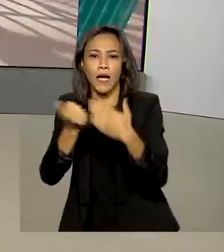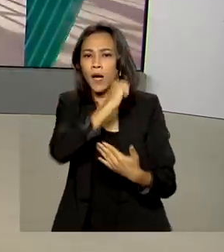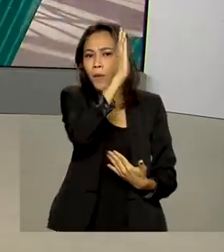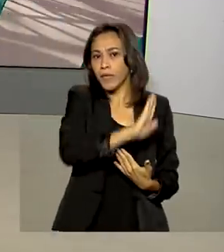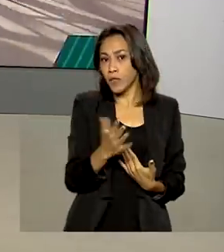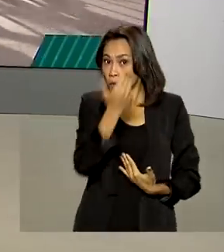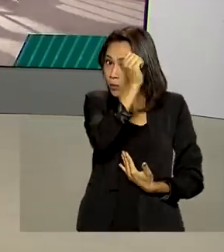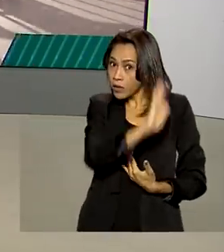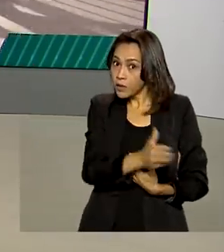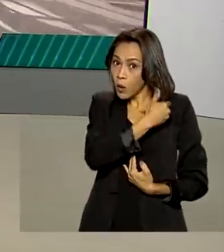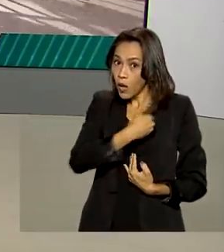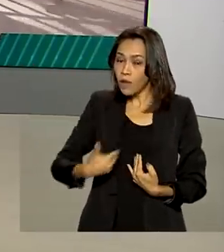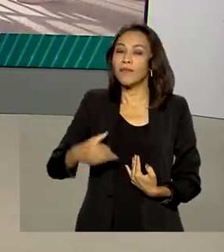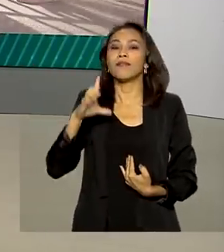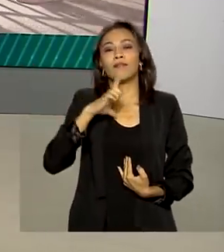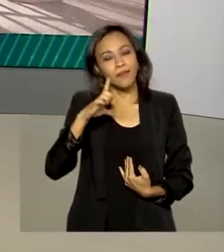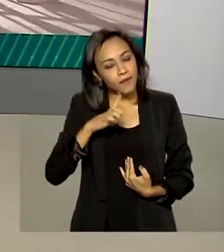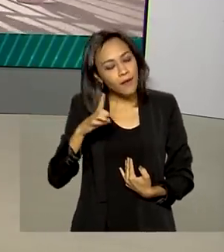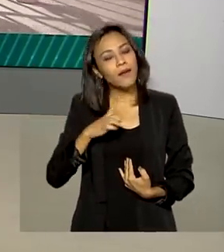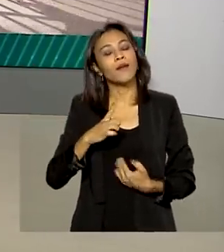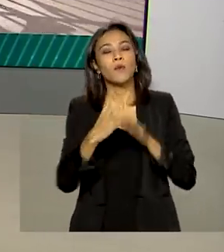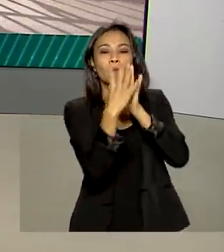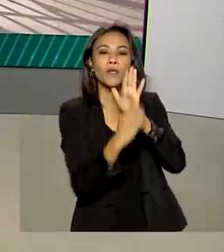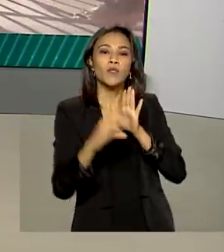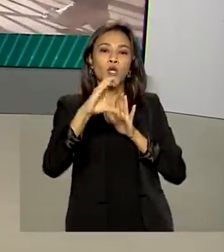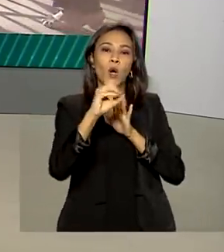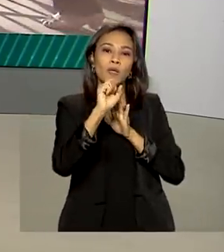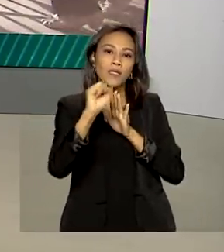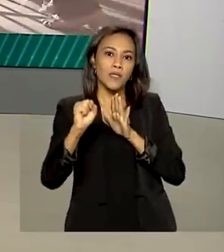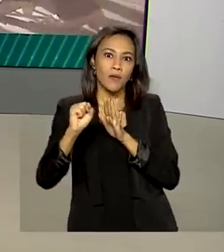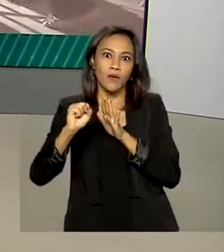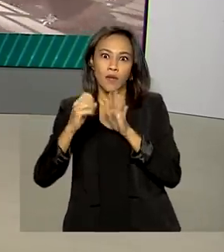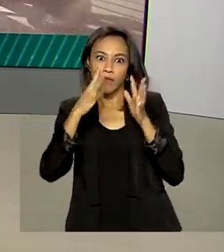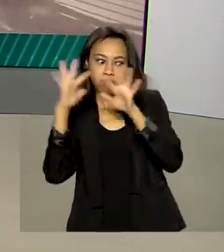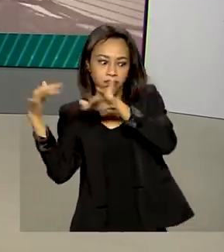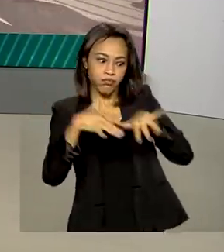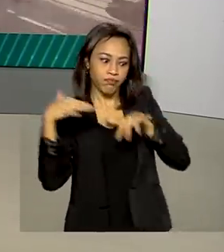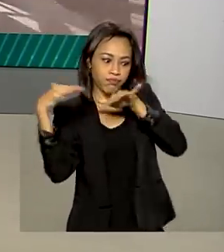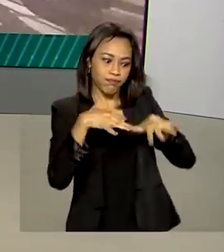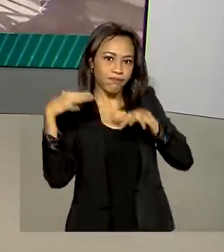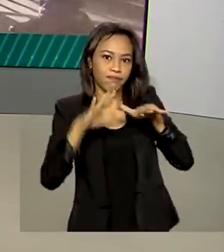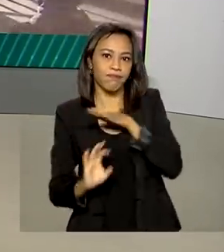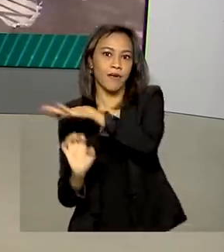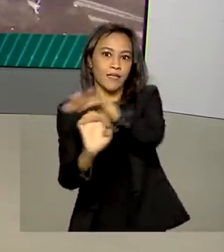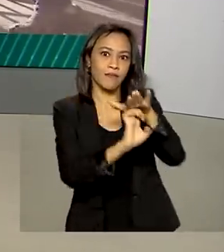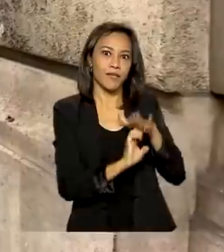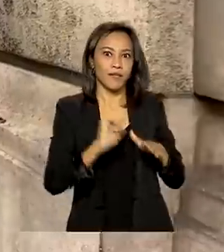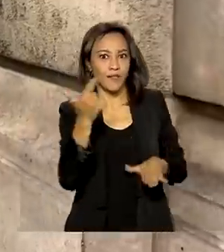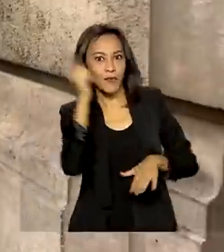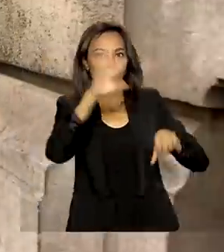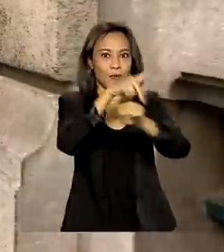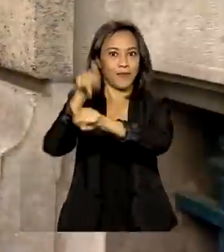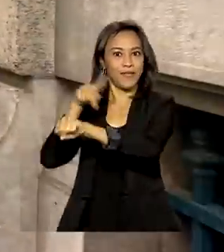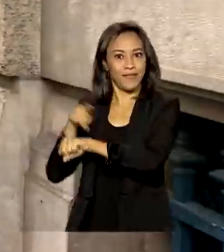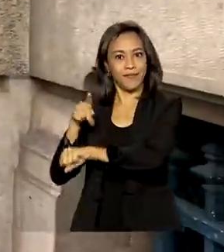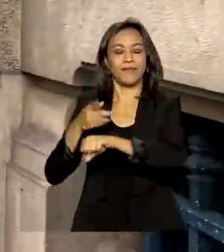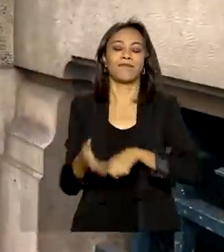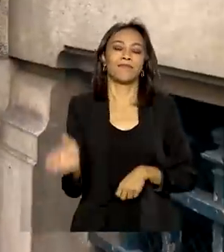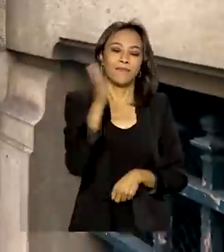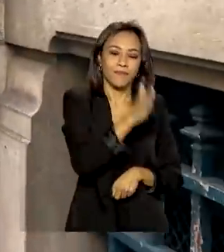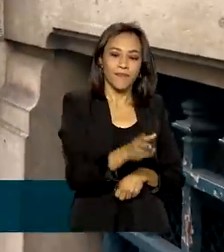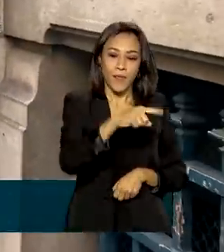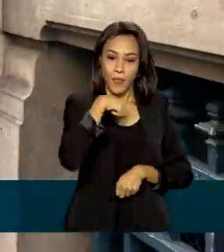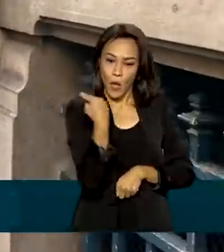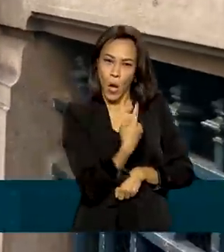governo brasileiro tem um programa de concessões que chama a atenção dos investidores estrangeiros. Estamos focando a nossa